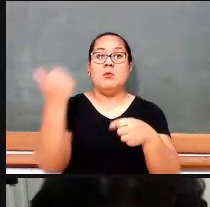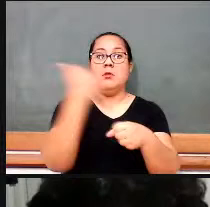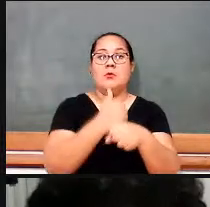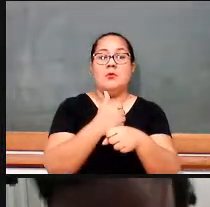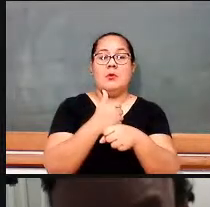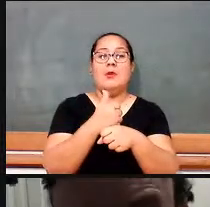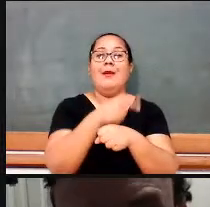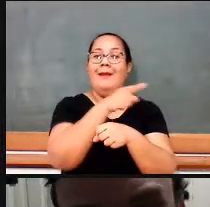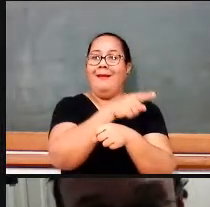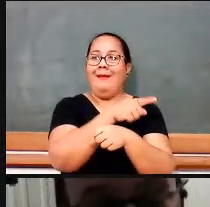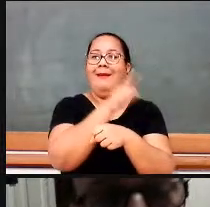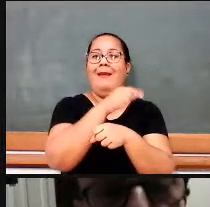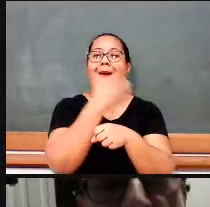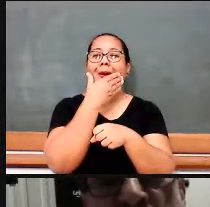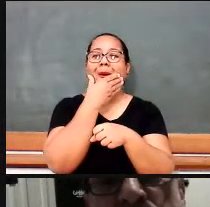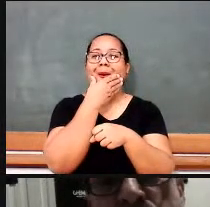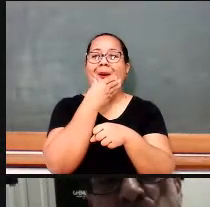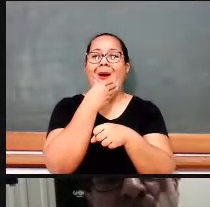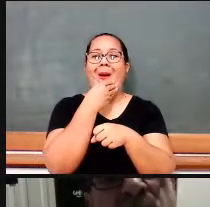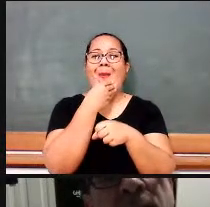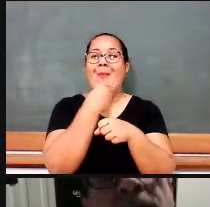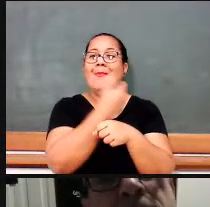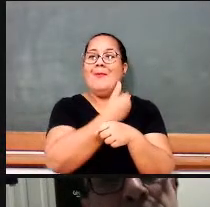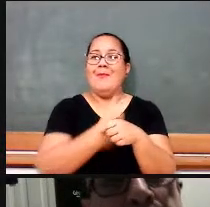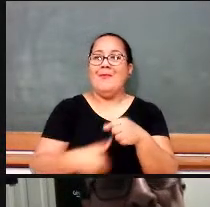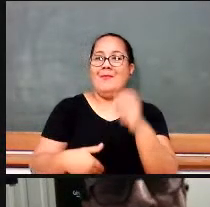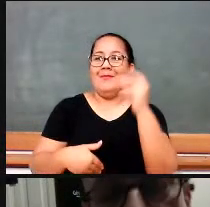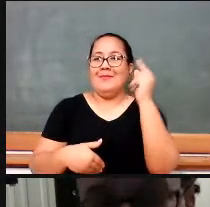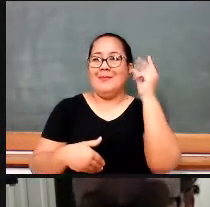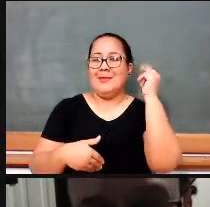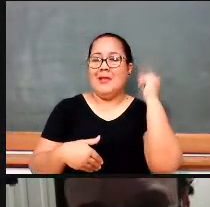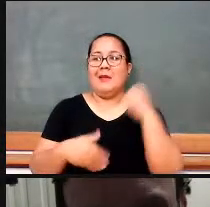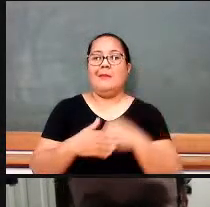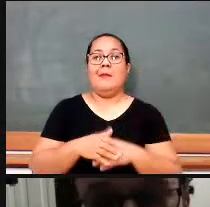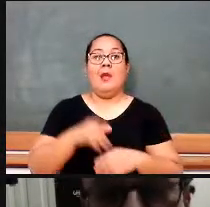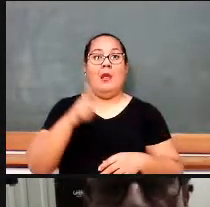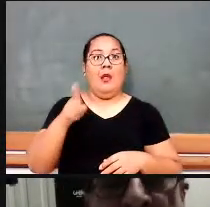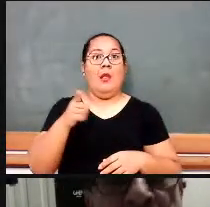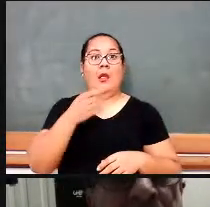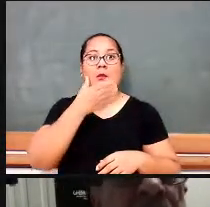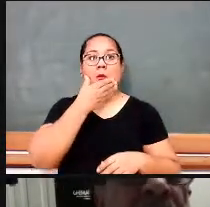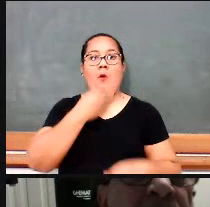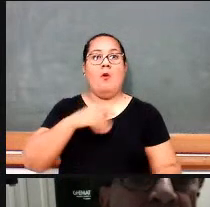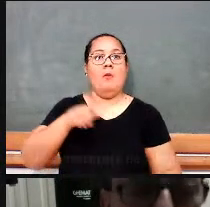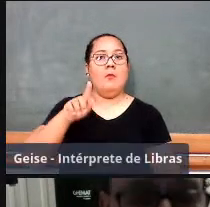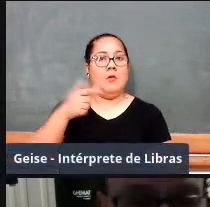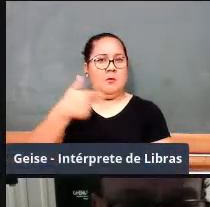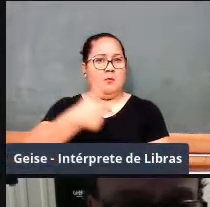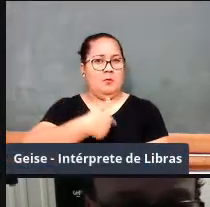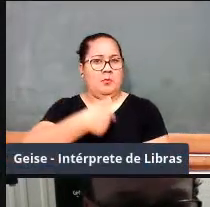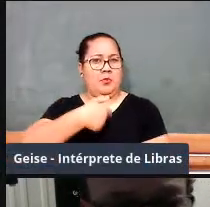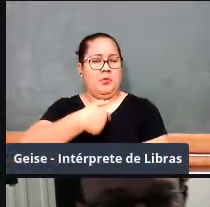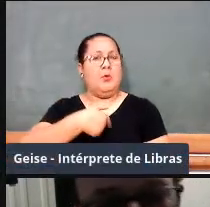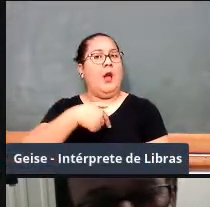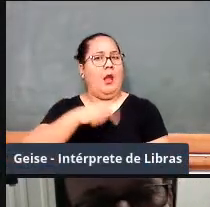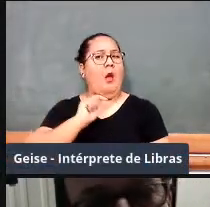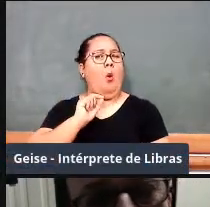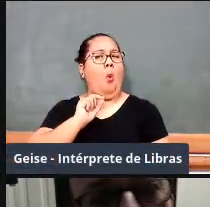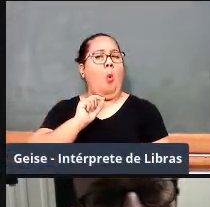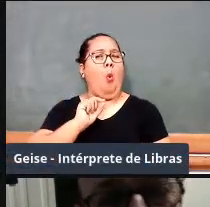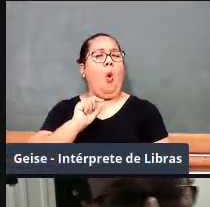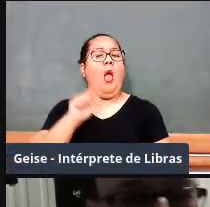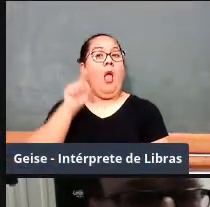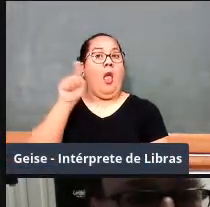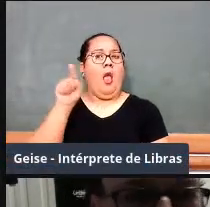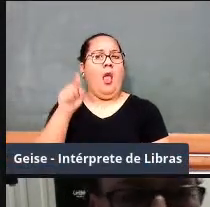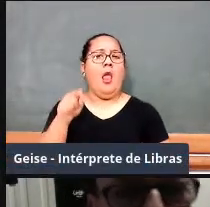E, bom, o Getúlio Vargas, ele vem com o